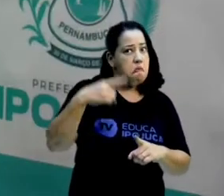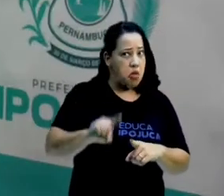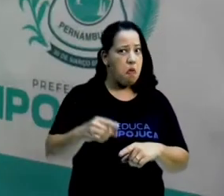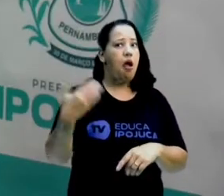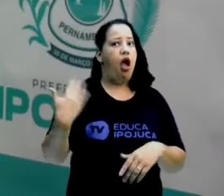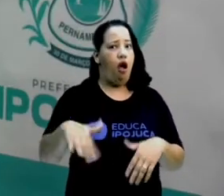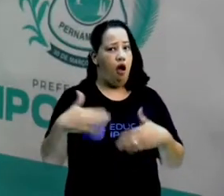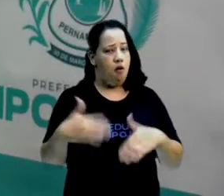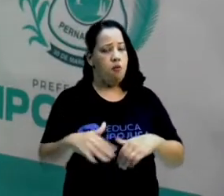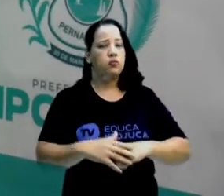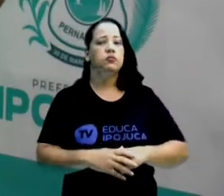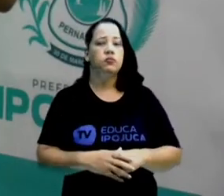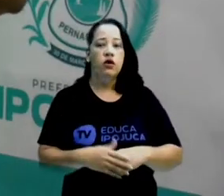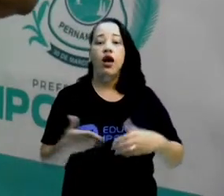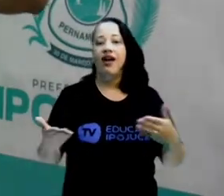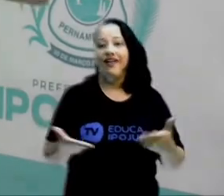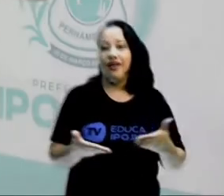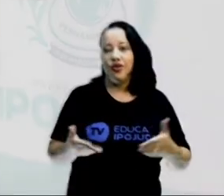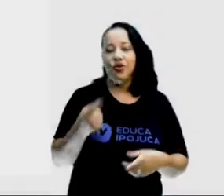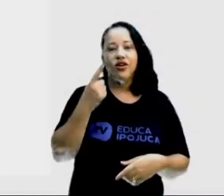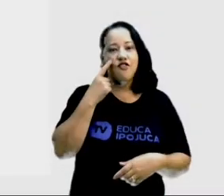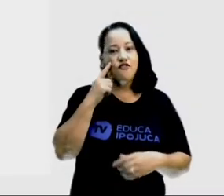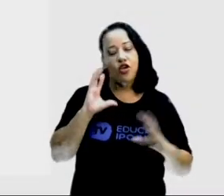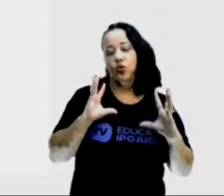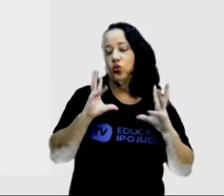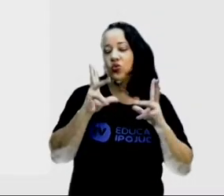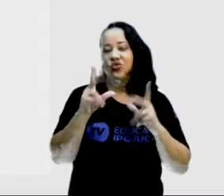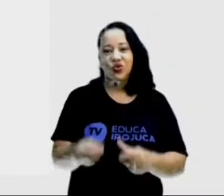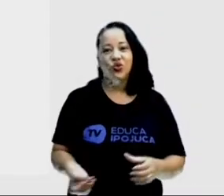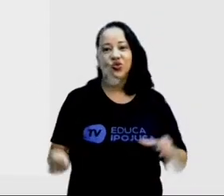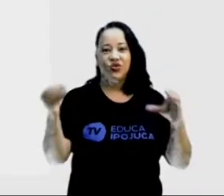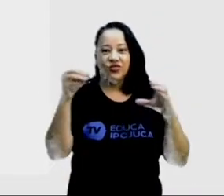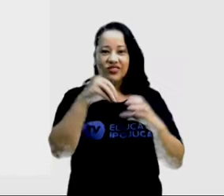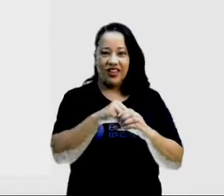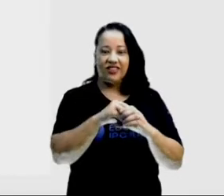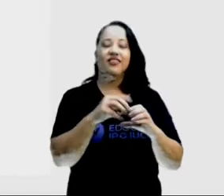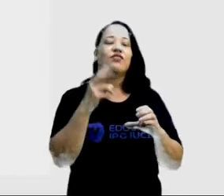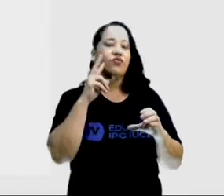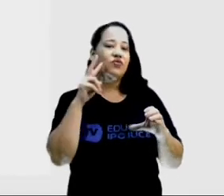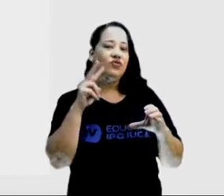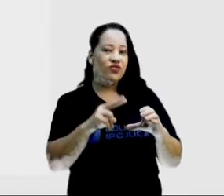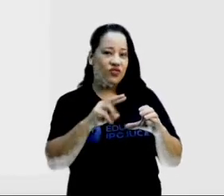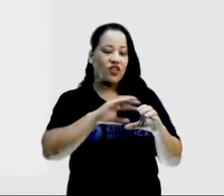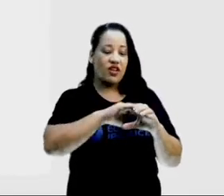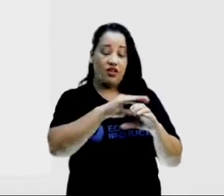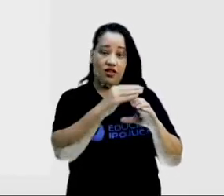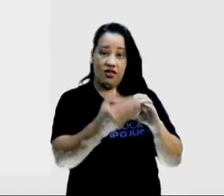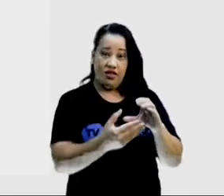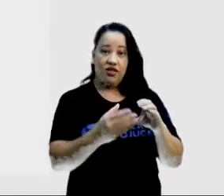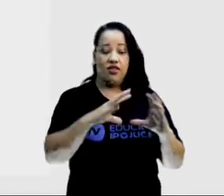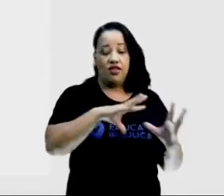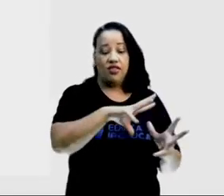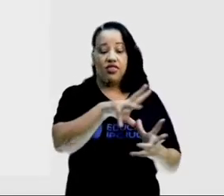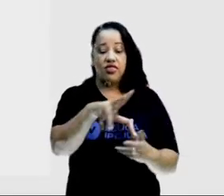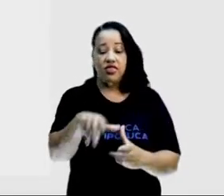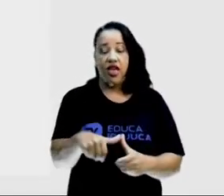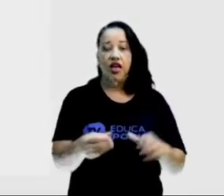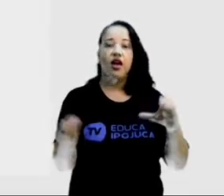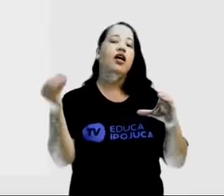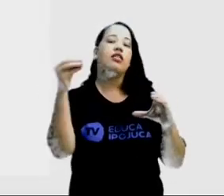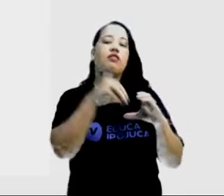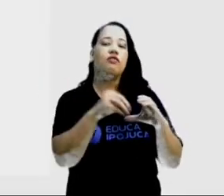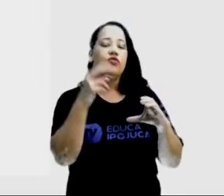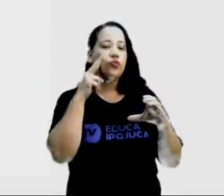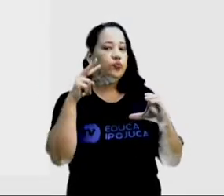Vejam agora a composição de tudo isso que a gente falou, as partes que se divide a área interna da Terra.